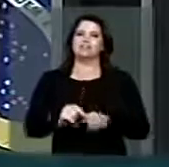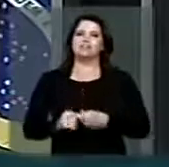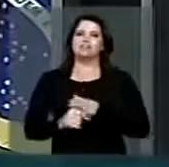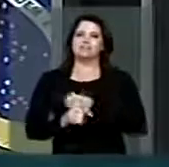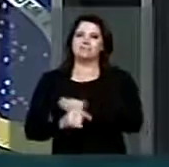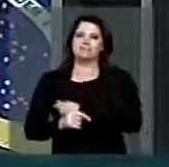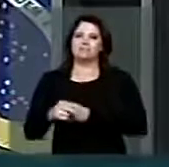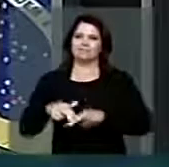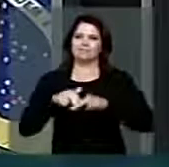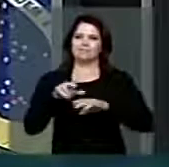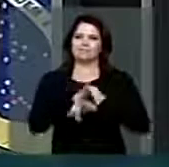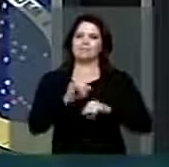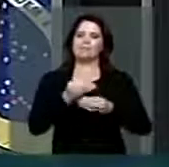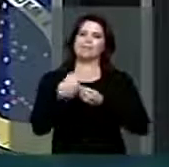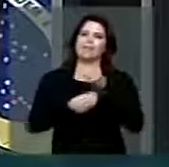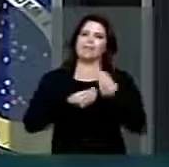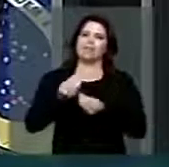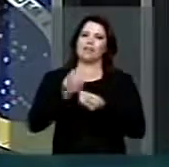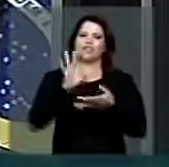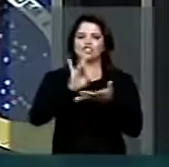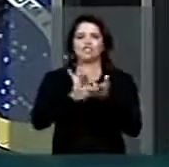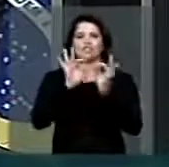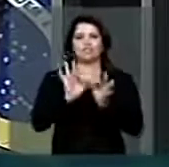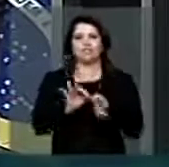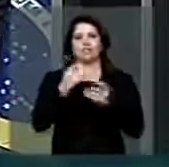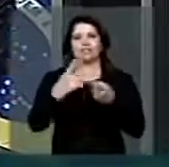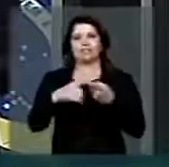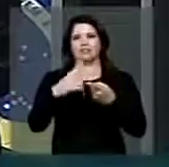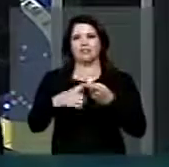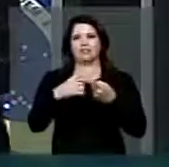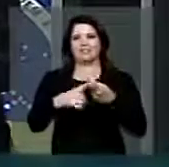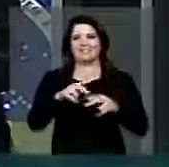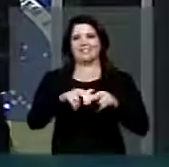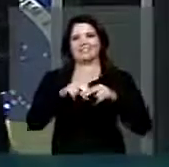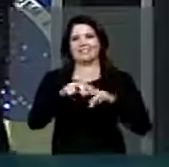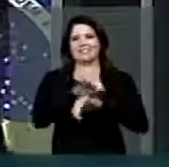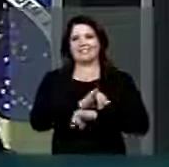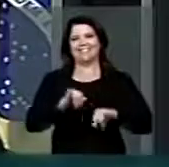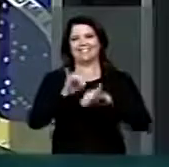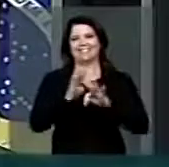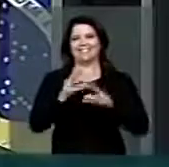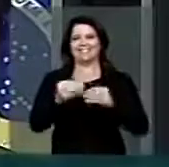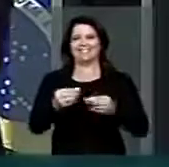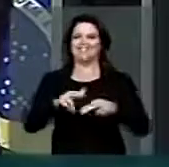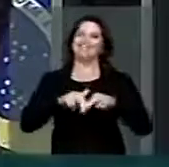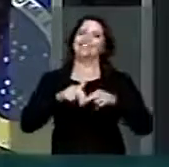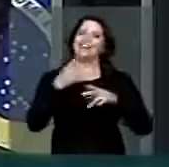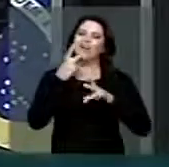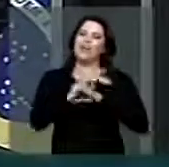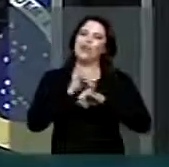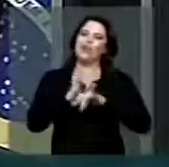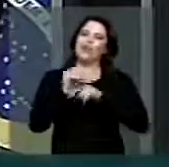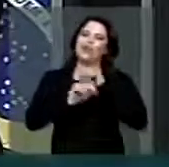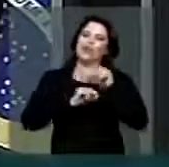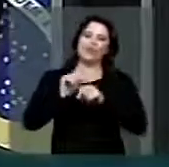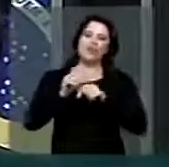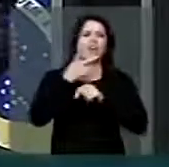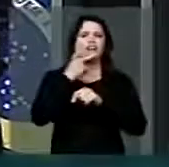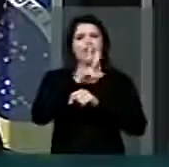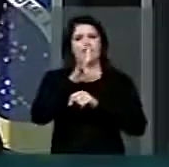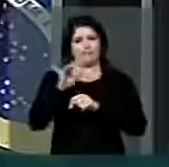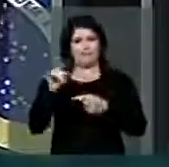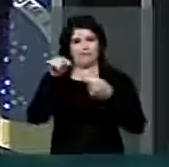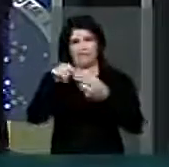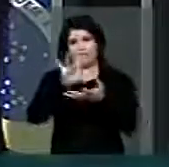hipótese nova e importante ser incorporada. Foi questionado aqui o termo irmão, e no caso se for uma irmã, mas isso já